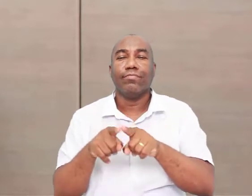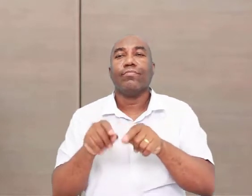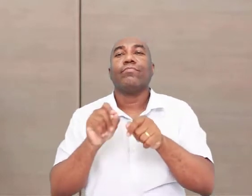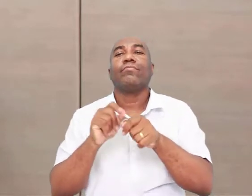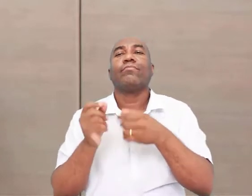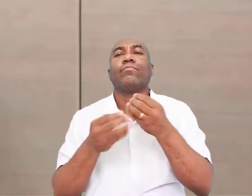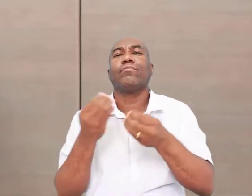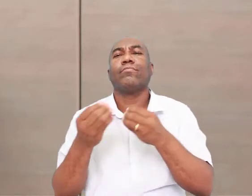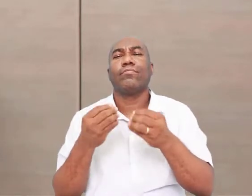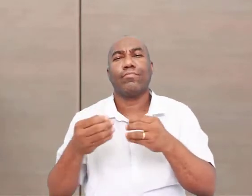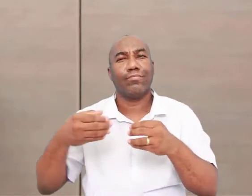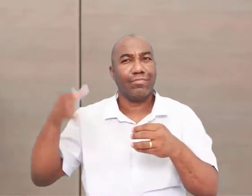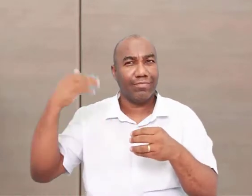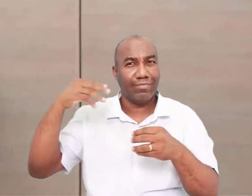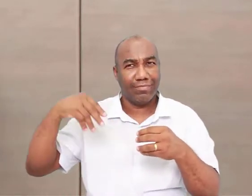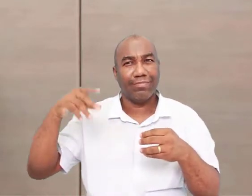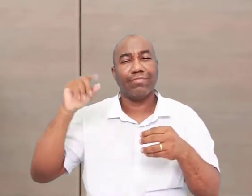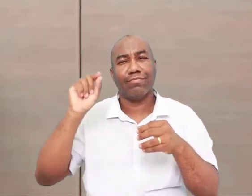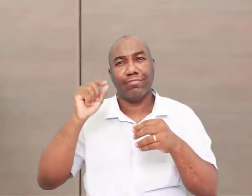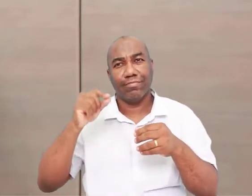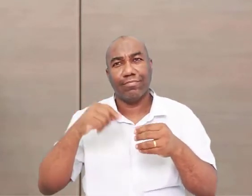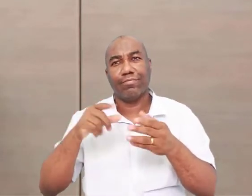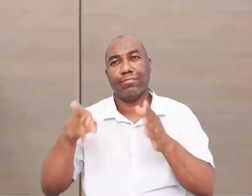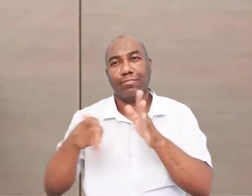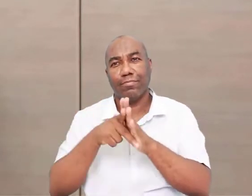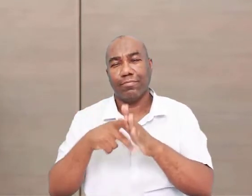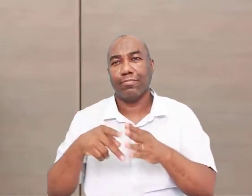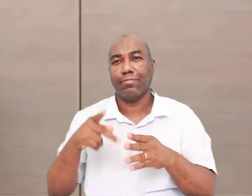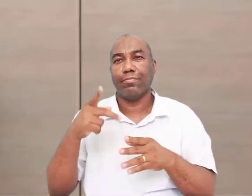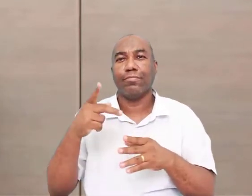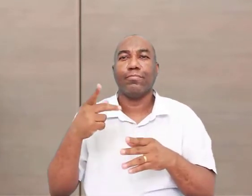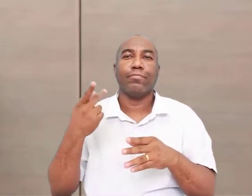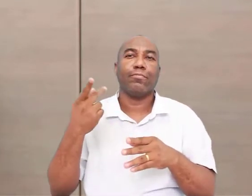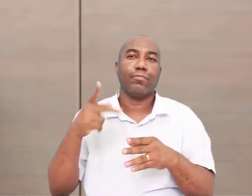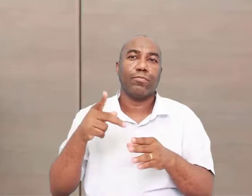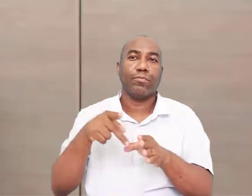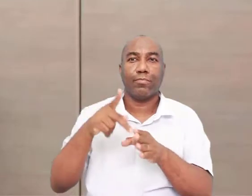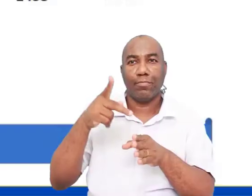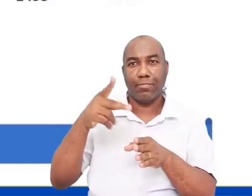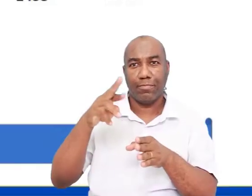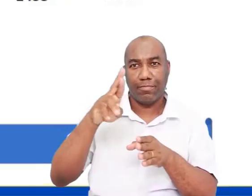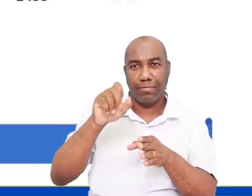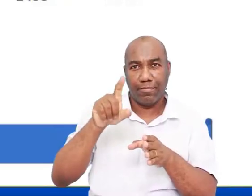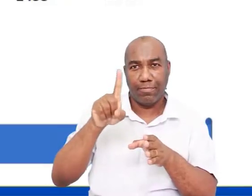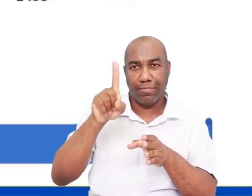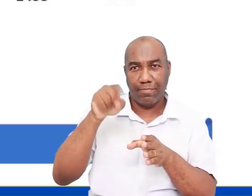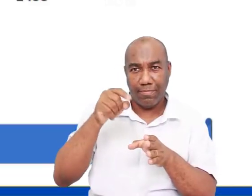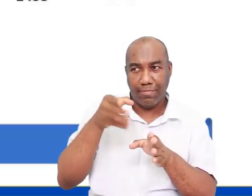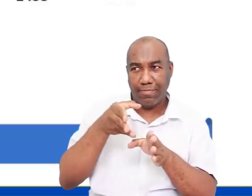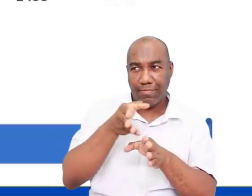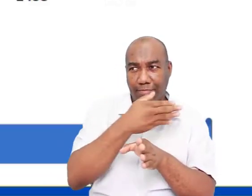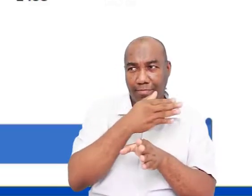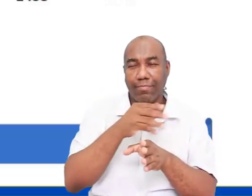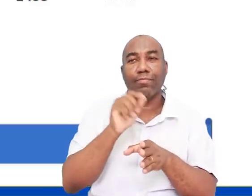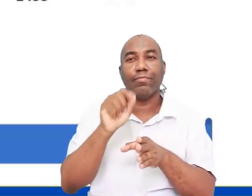o período mais longo da pré-história, que é o Paleolítico, que é a primeira fase. Nessa primeira fase aqui, ó, no período anterior, 12 mil